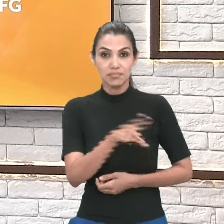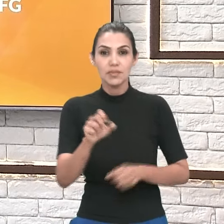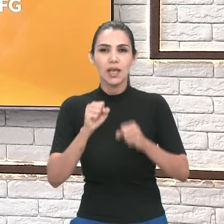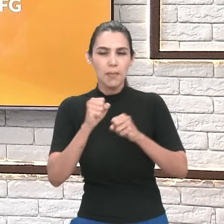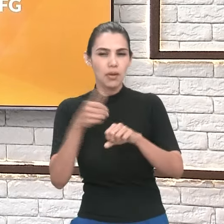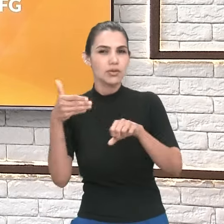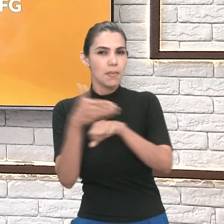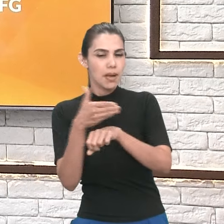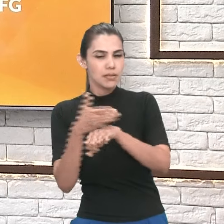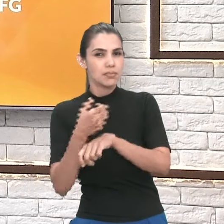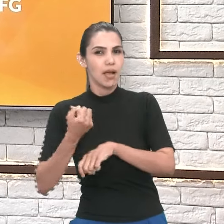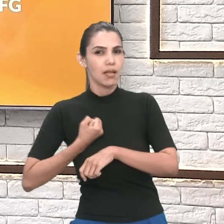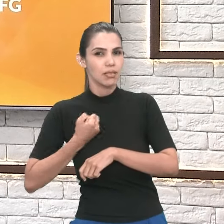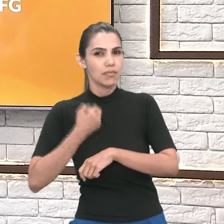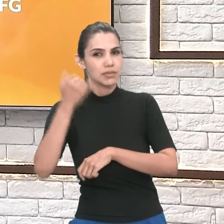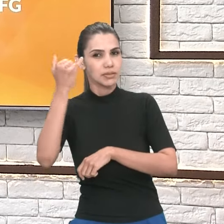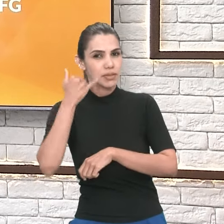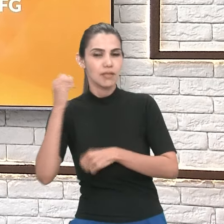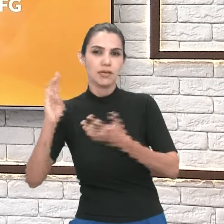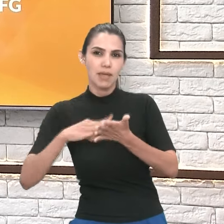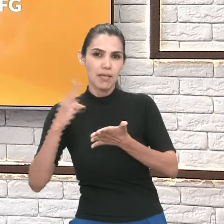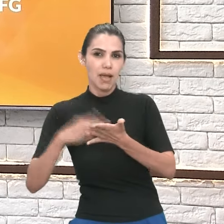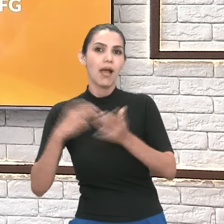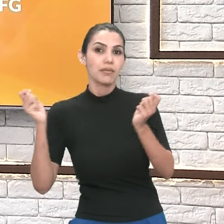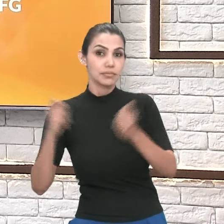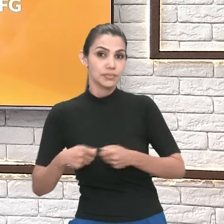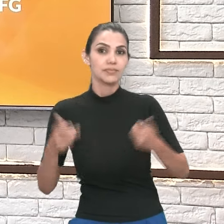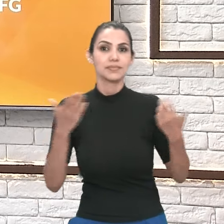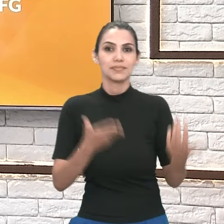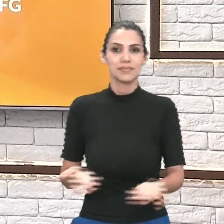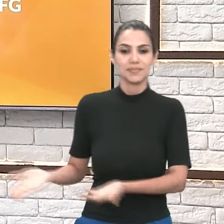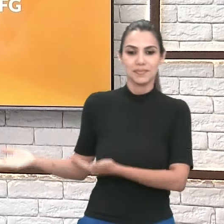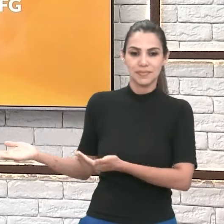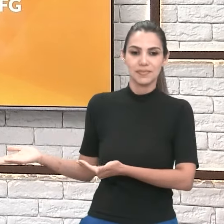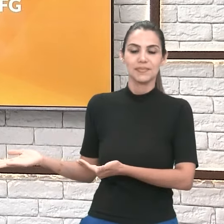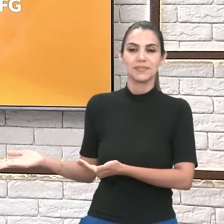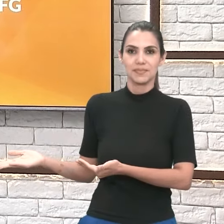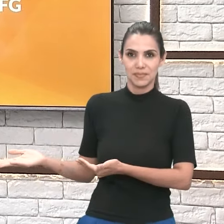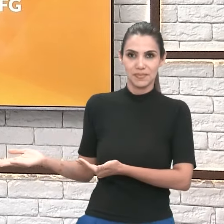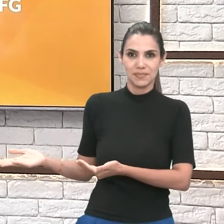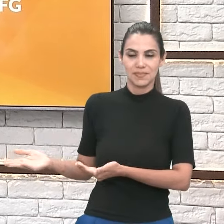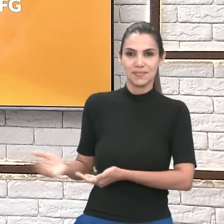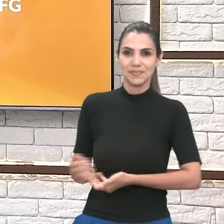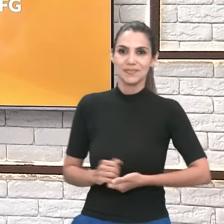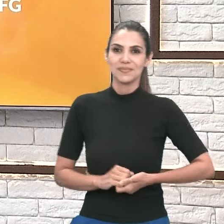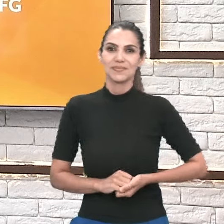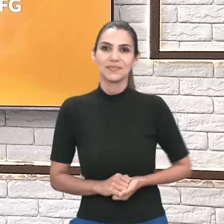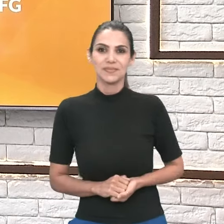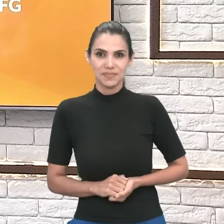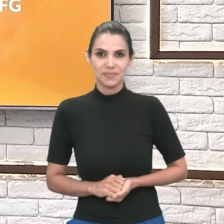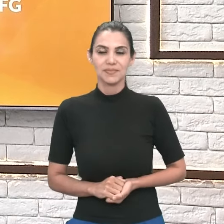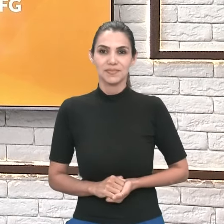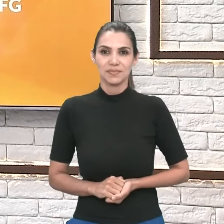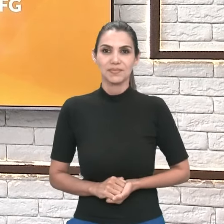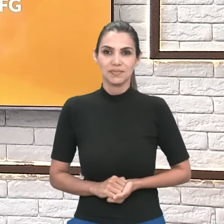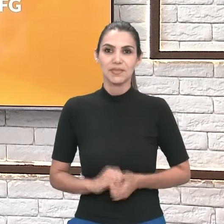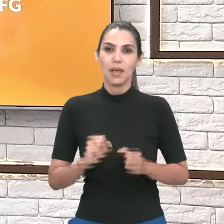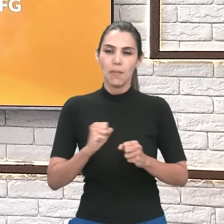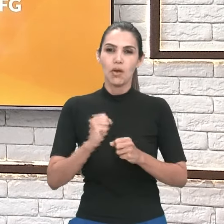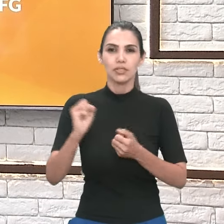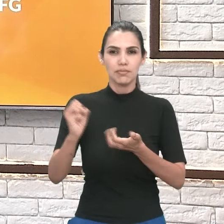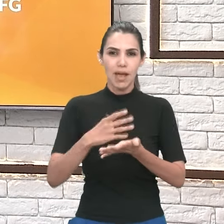de participar com a gente por meio do nosso WhatsApp. É só você mandar a sua mensagem para esse número que aparece aqui embaixo da sua tela, o 629